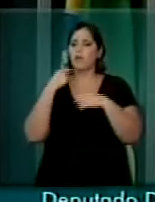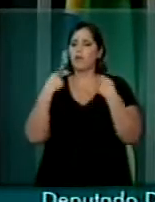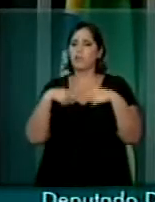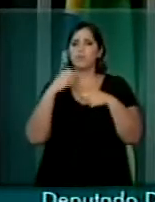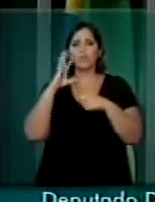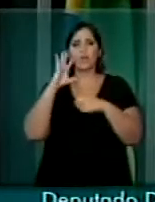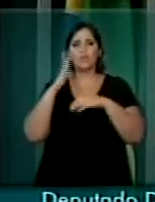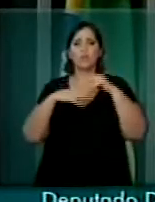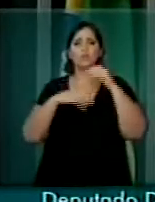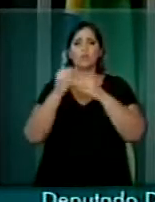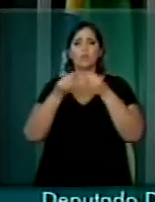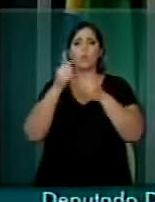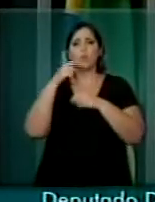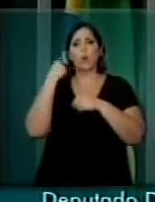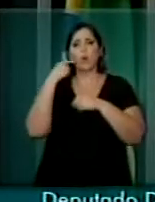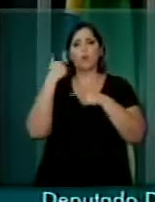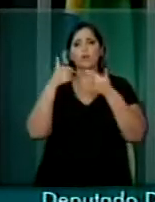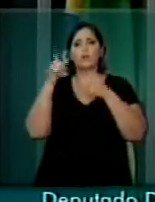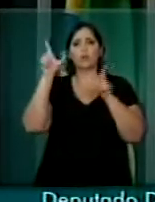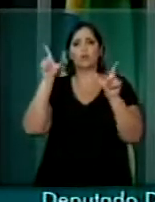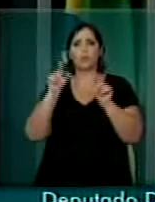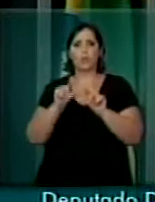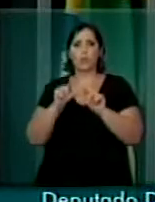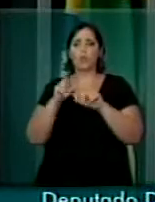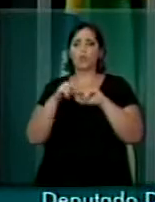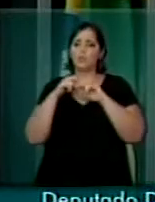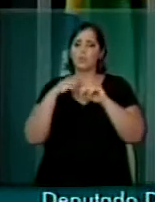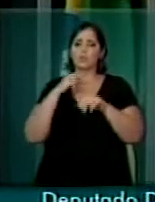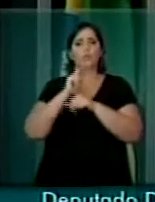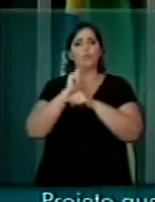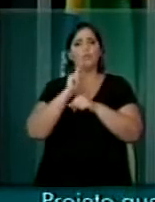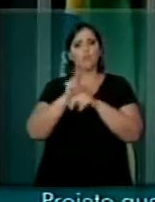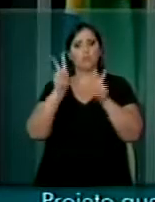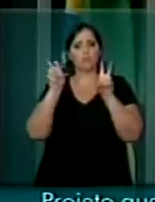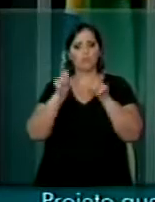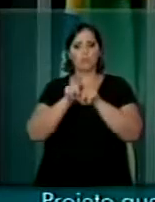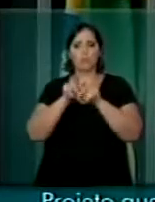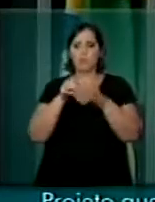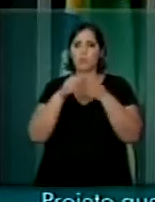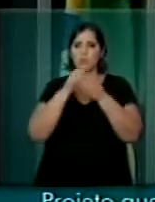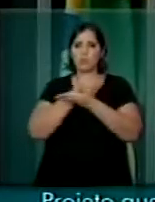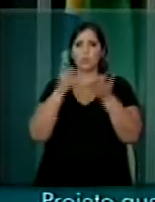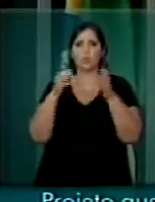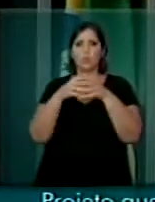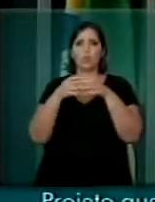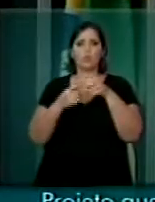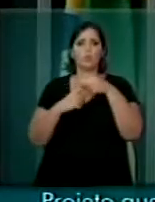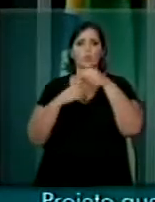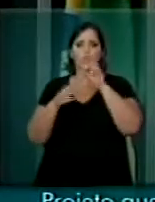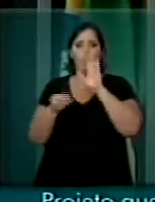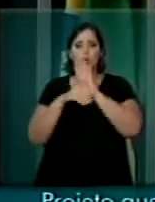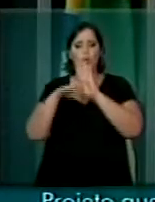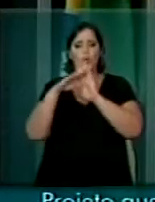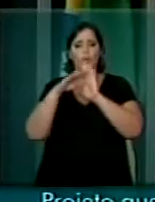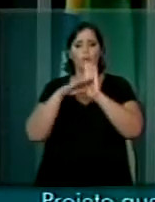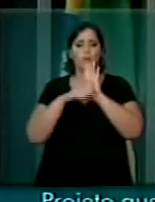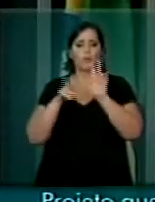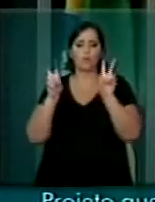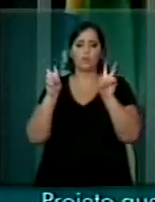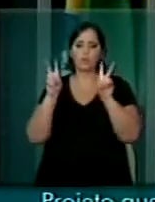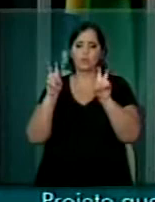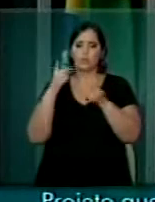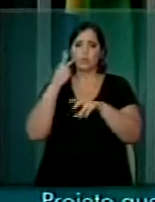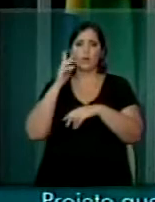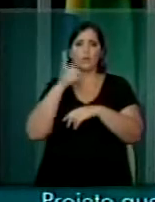deliberar sobre a redução do jornal de trabalho. Portanto, eu queria defender essa tese e conclamar os líderes a que pautemos essa matéria para a